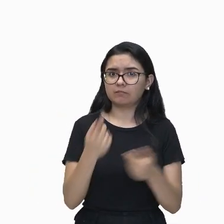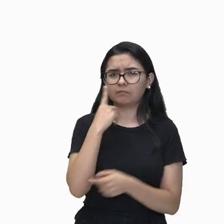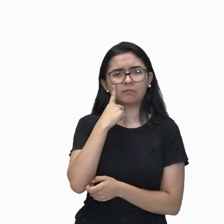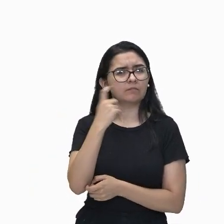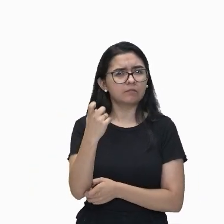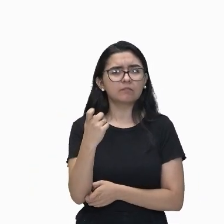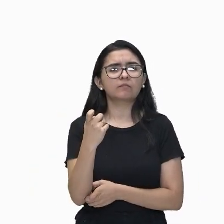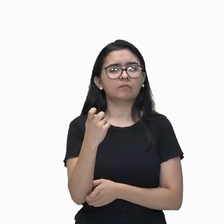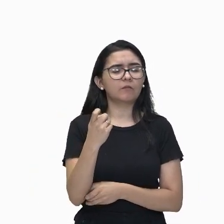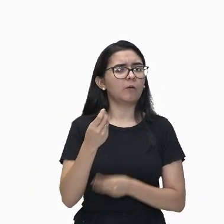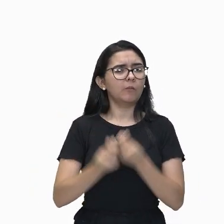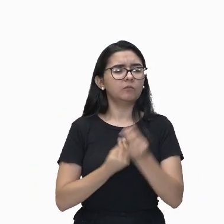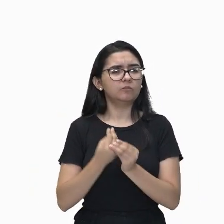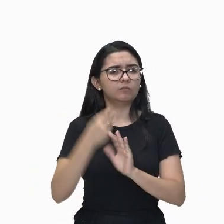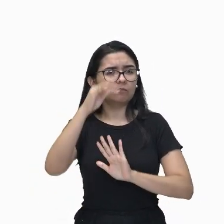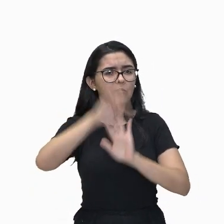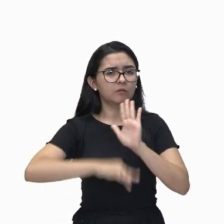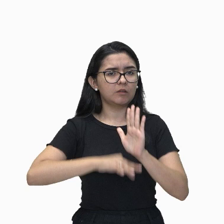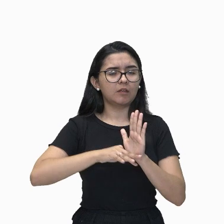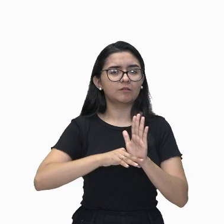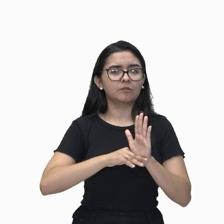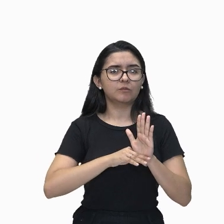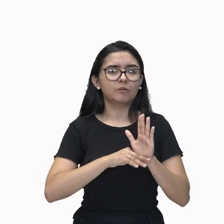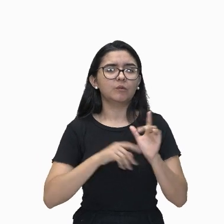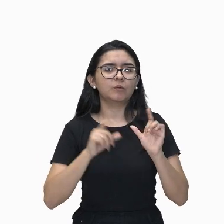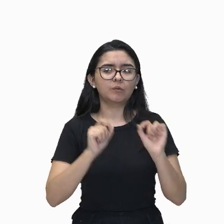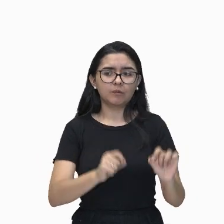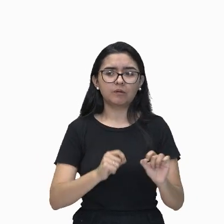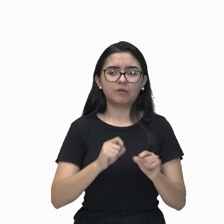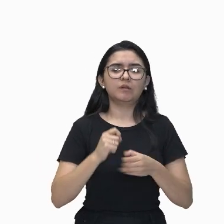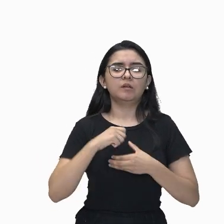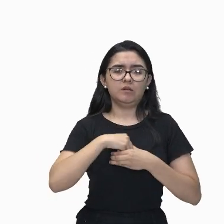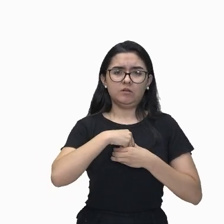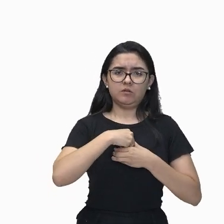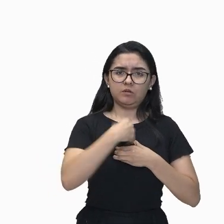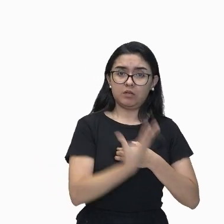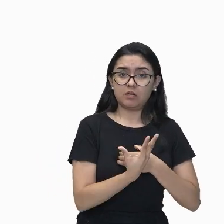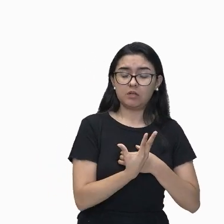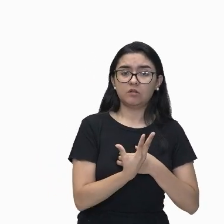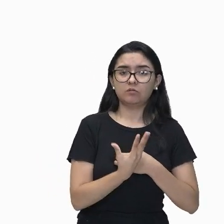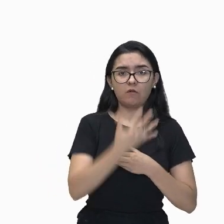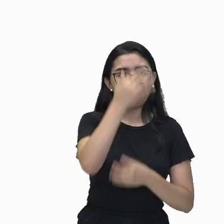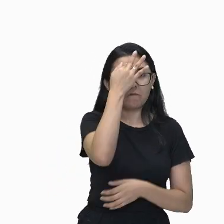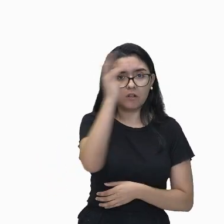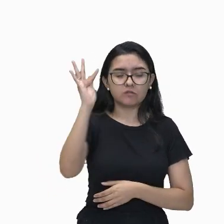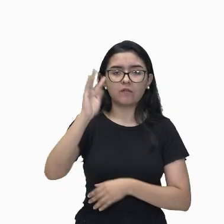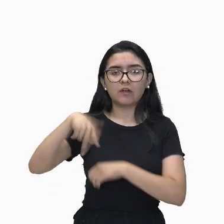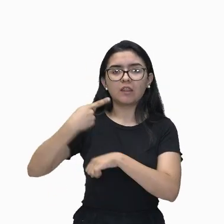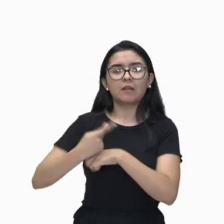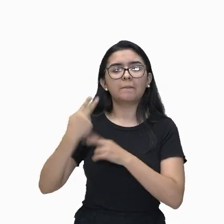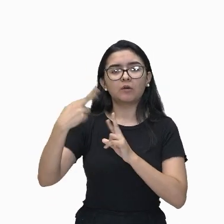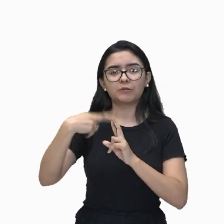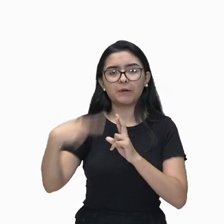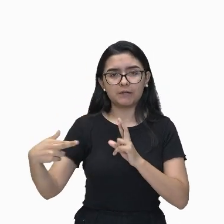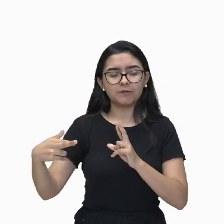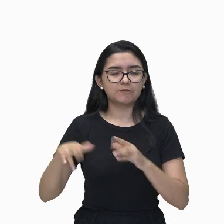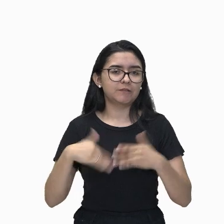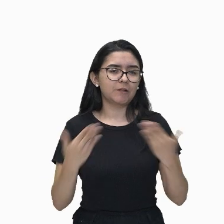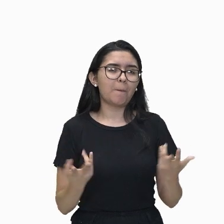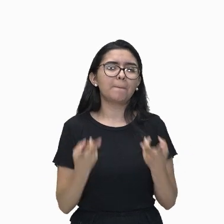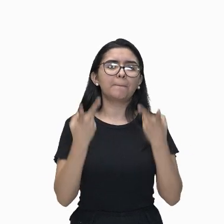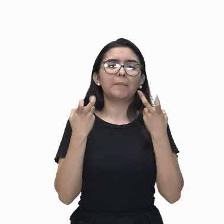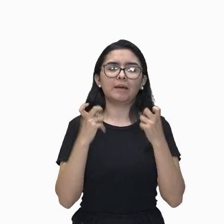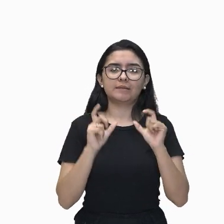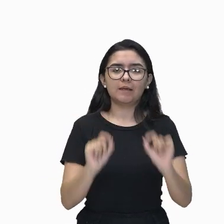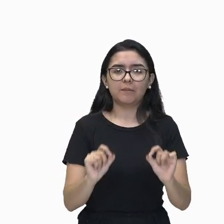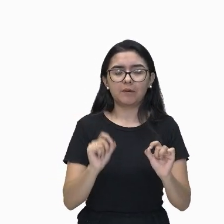Como ele passa do lírico, do filosófico para o religioso. Então vemos aí o